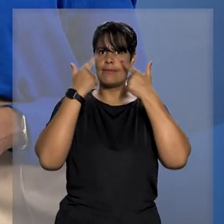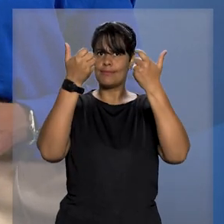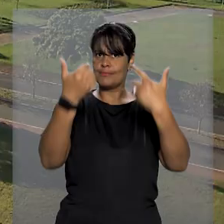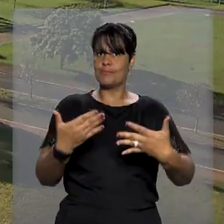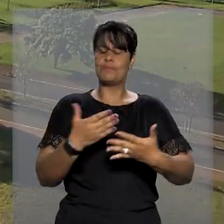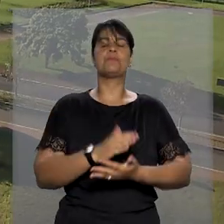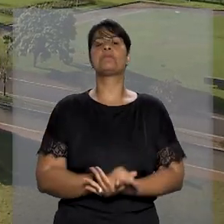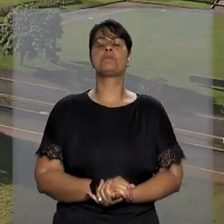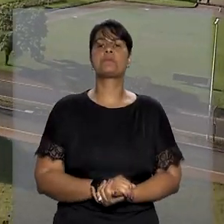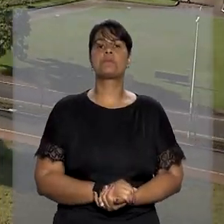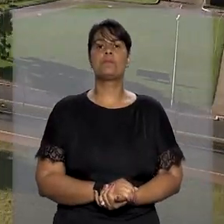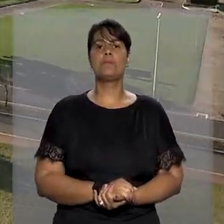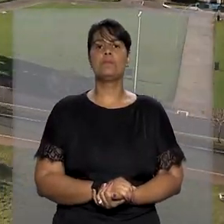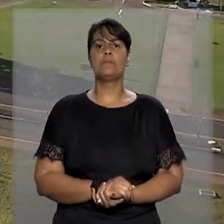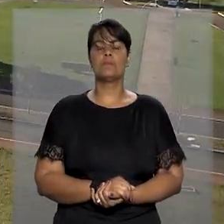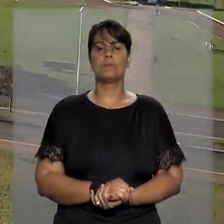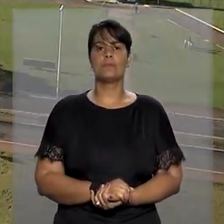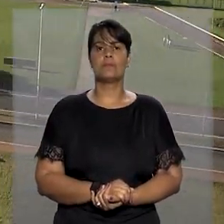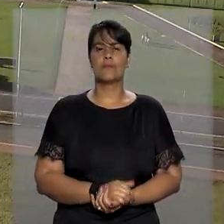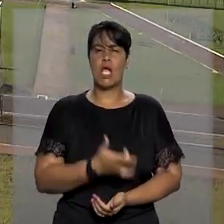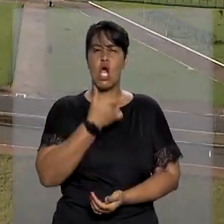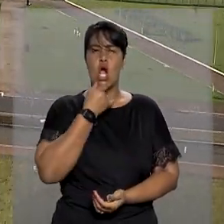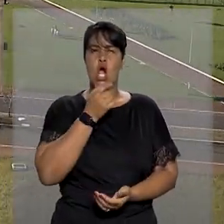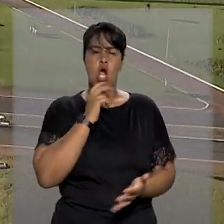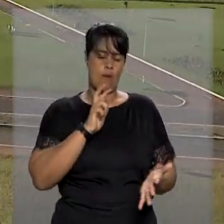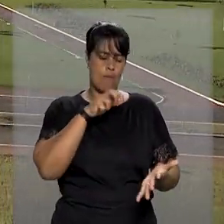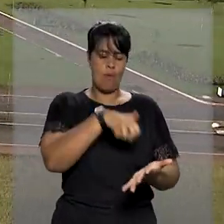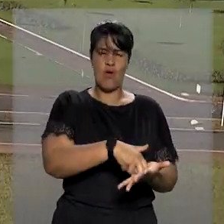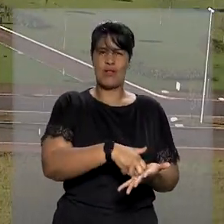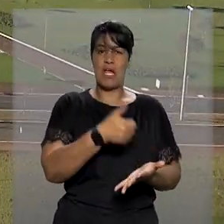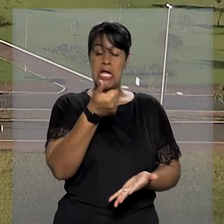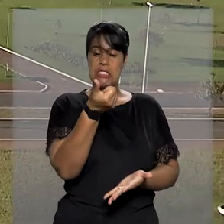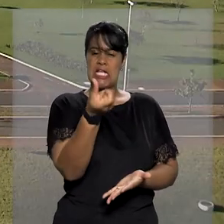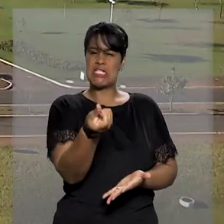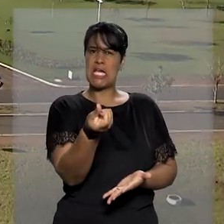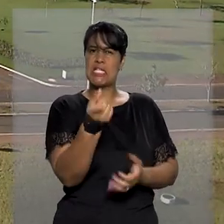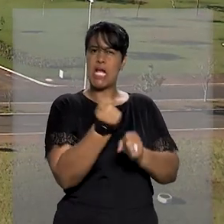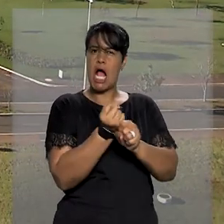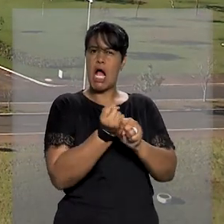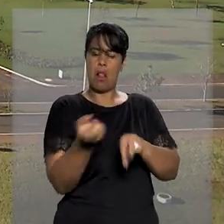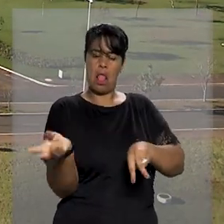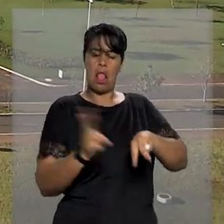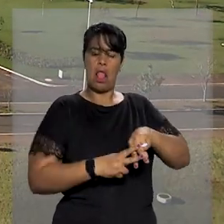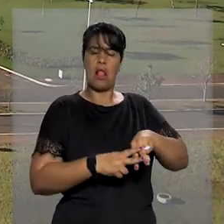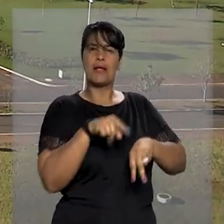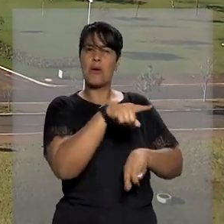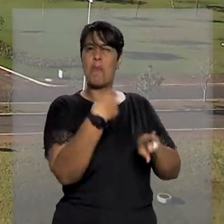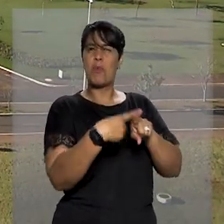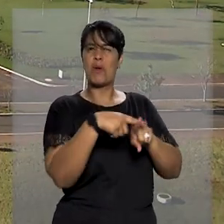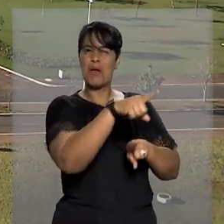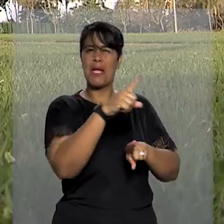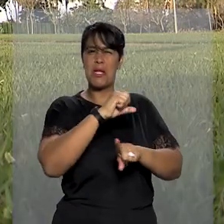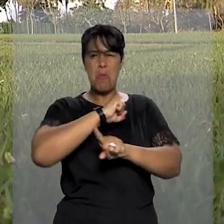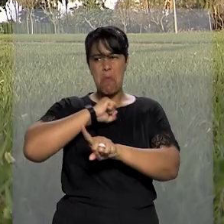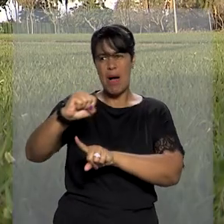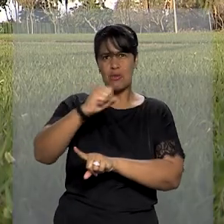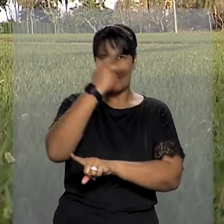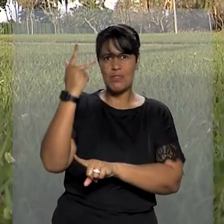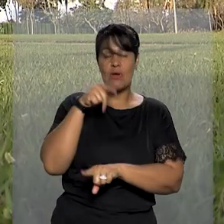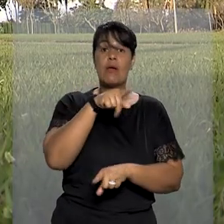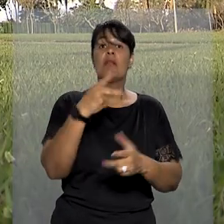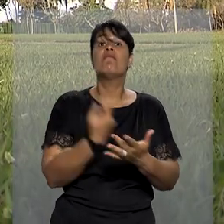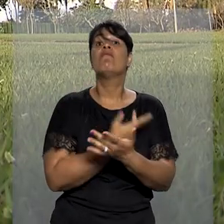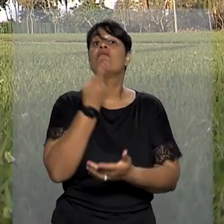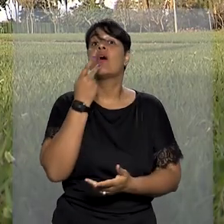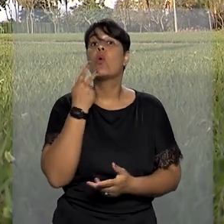Entenda. O colegiado negou abescorpos para um homem condenado a 16 anos de prisão pelo crime de homicídio, que alegou que,